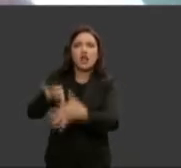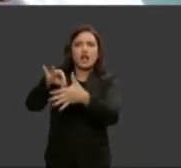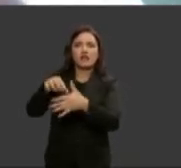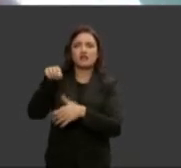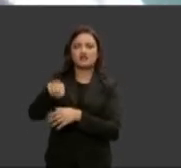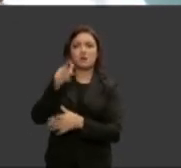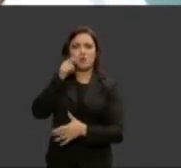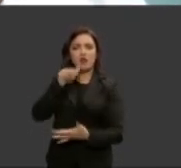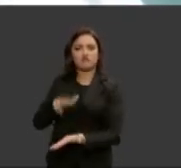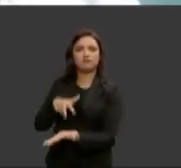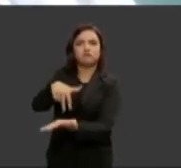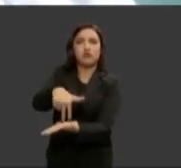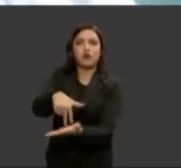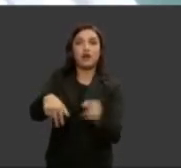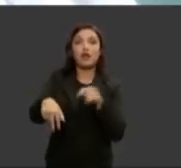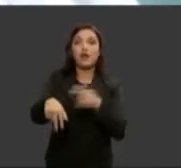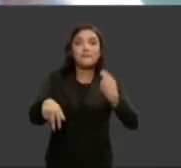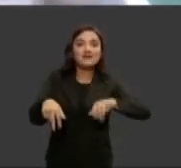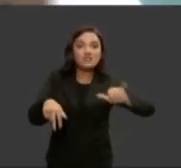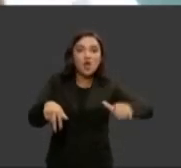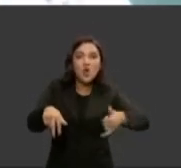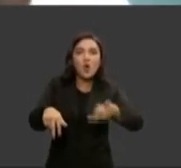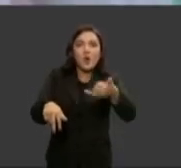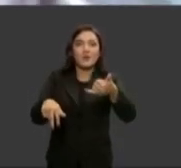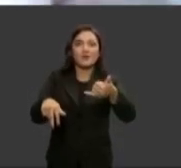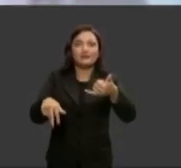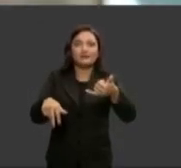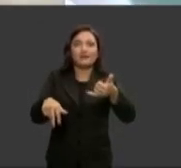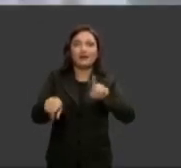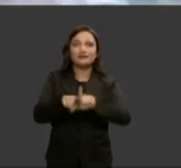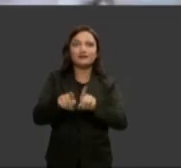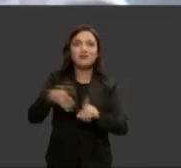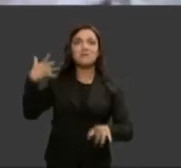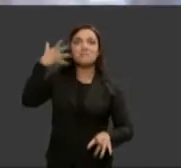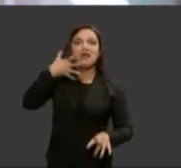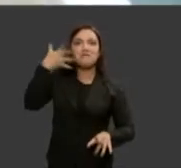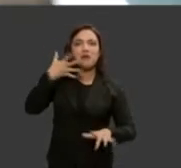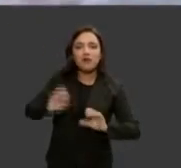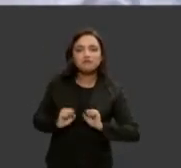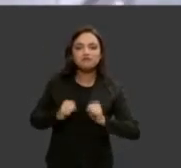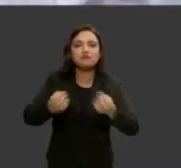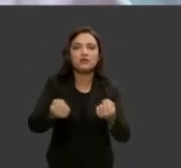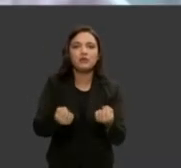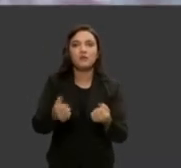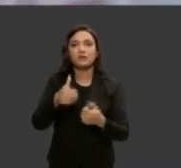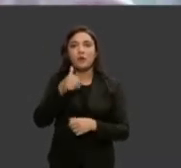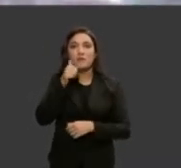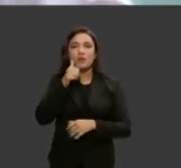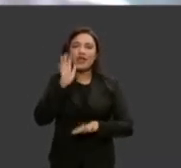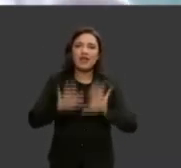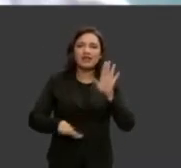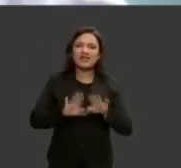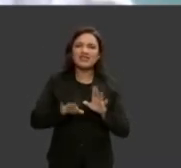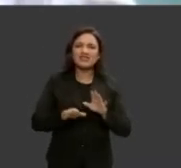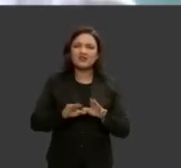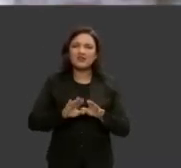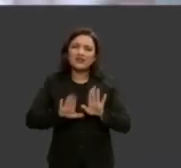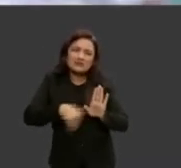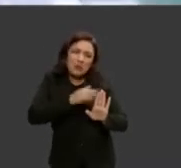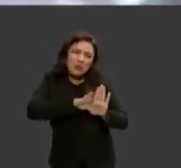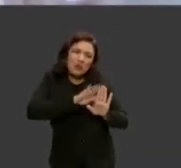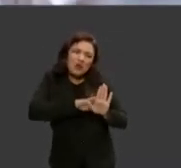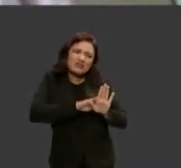elas só faltam tão somente a oportunidade mulheres que podem sair dos bastidores mulheres fazendo grandes coisas